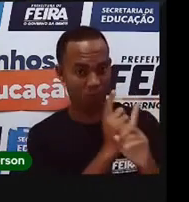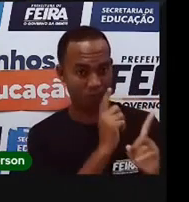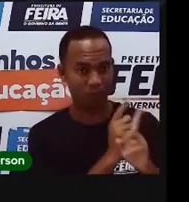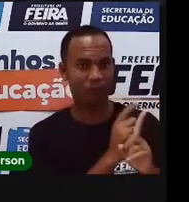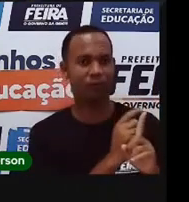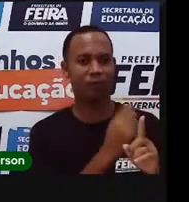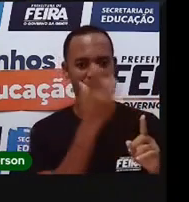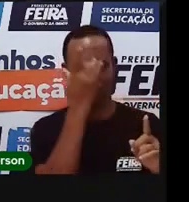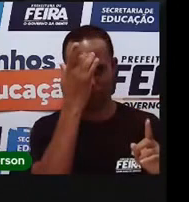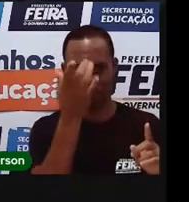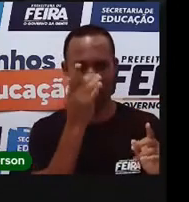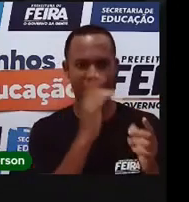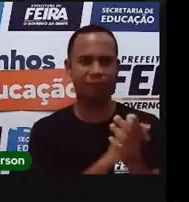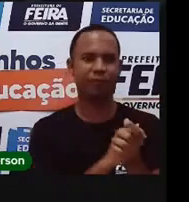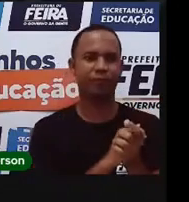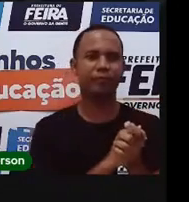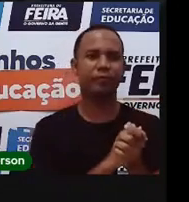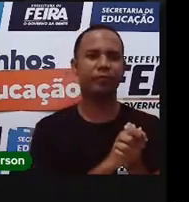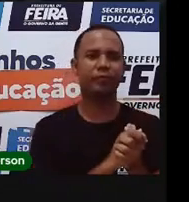já. Coisa fácil.